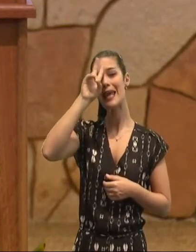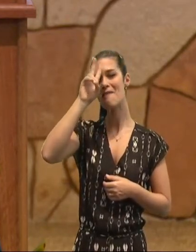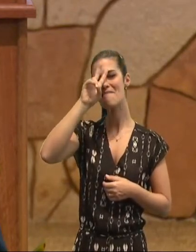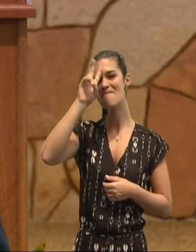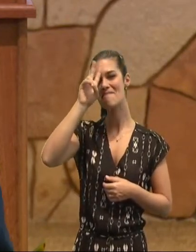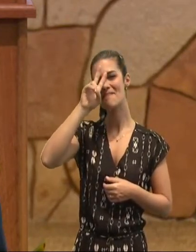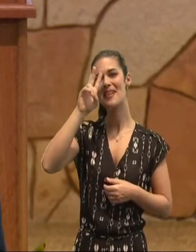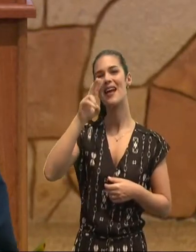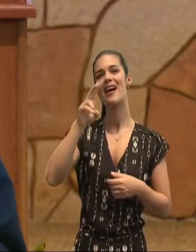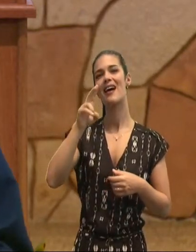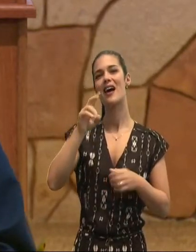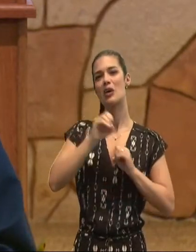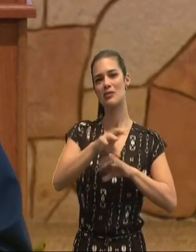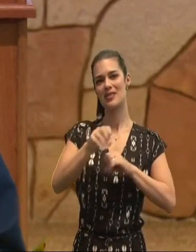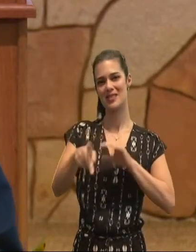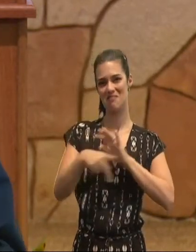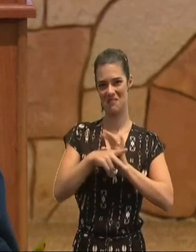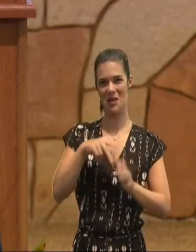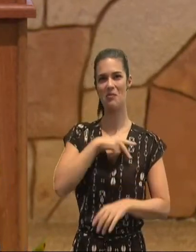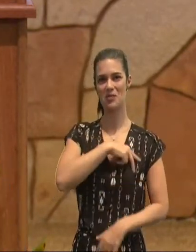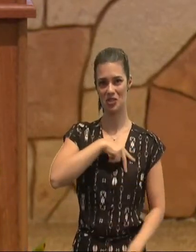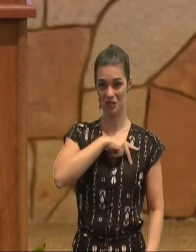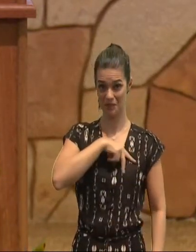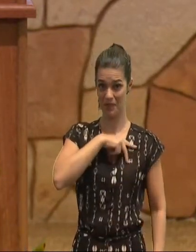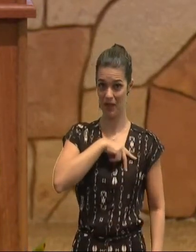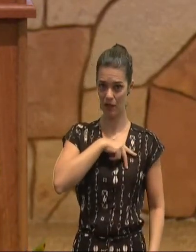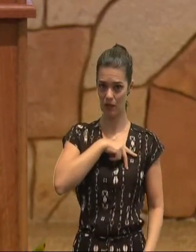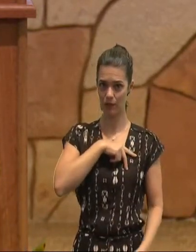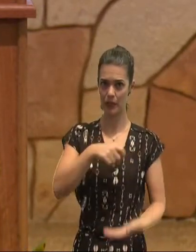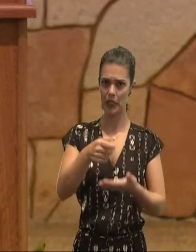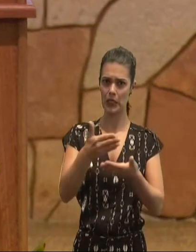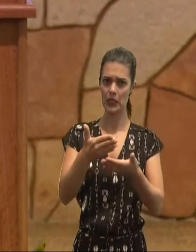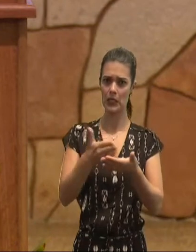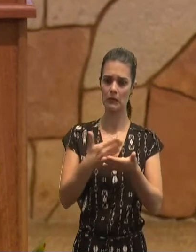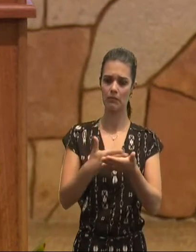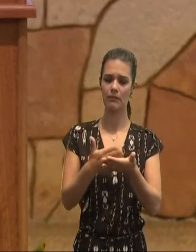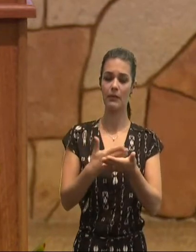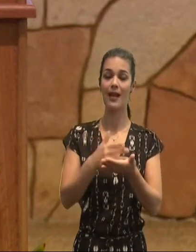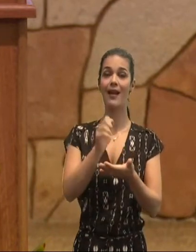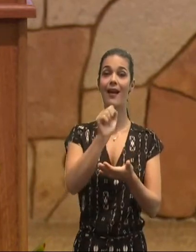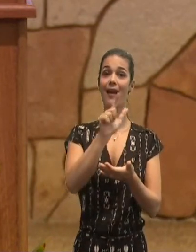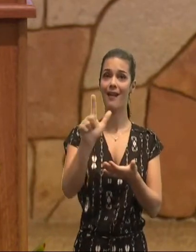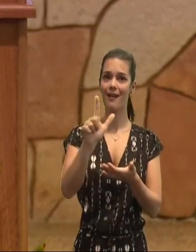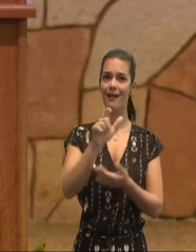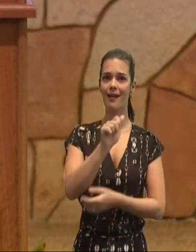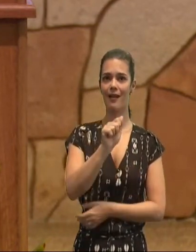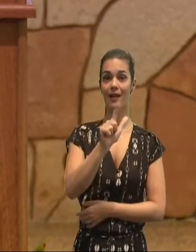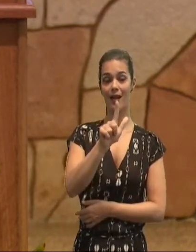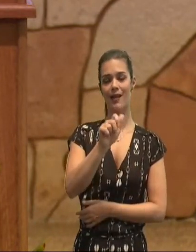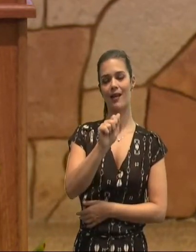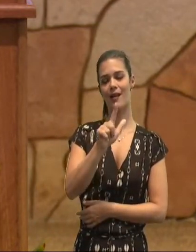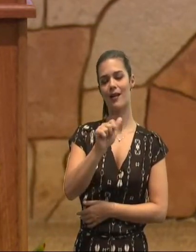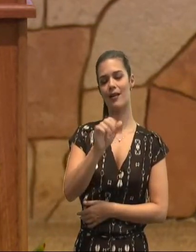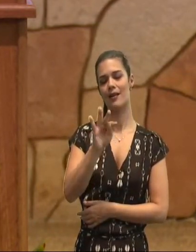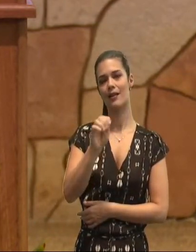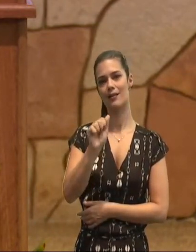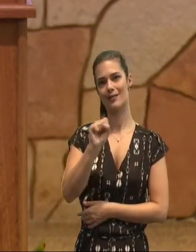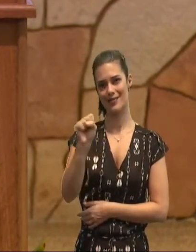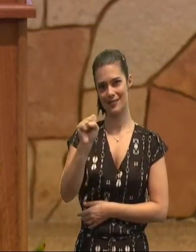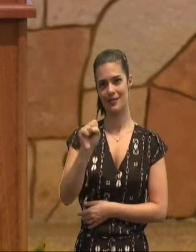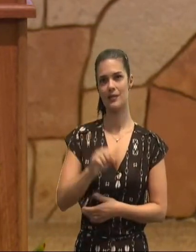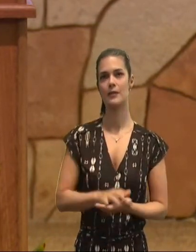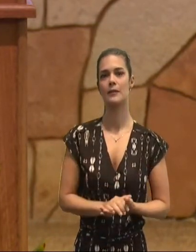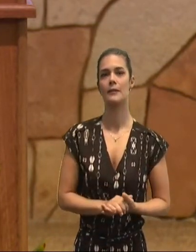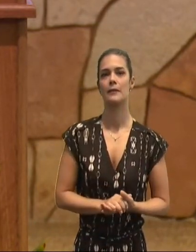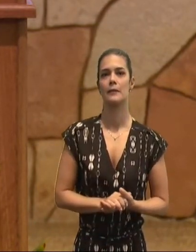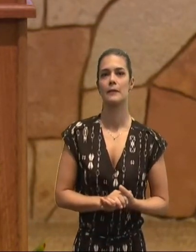de, de Paulo aos Gálatas, eu quero, dizer aos nossos irmãos, que, nos assistem, e eu acabei de receber